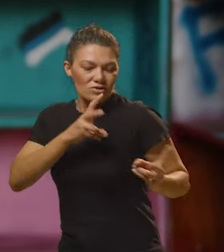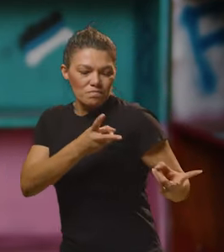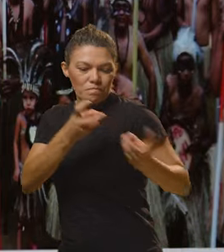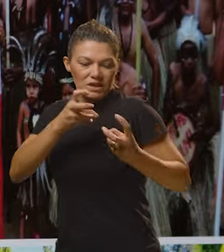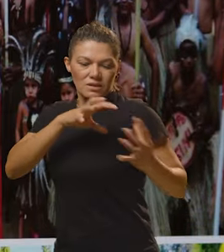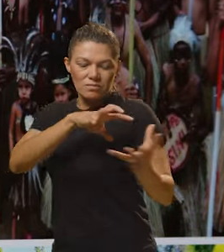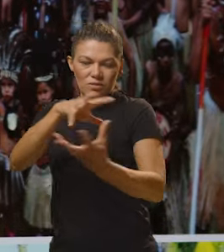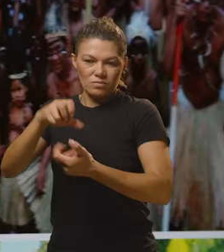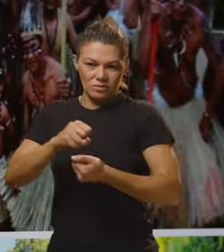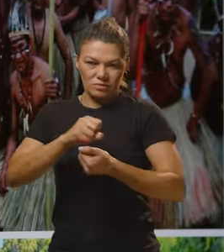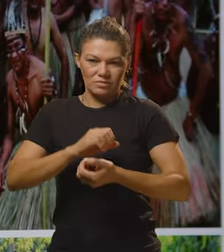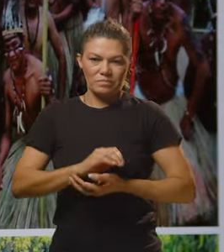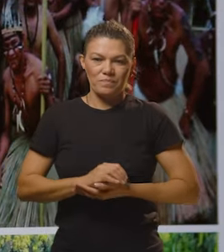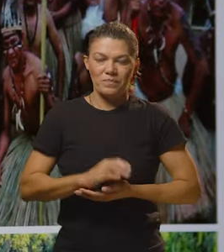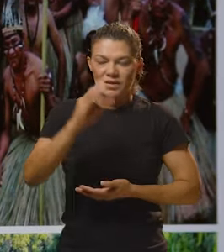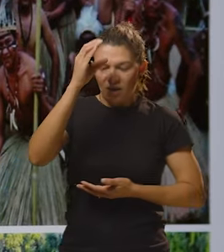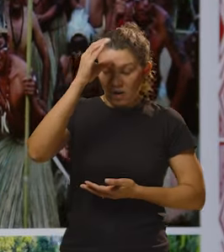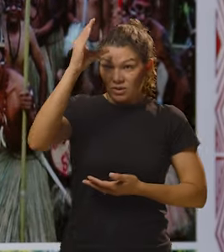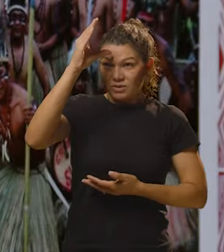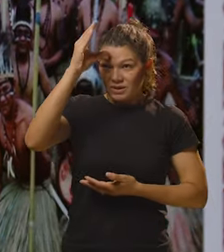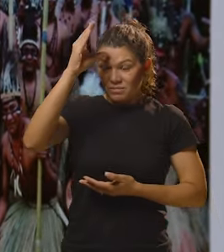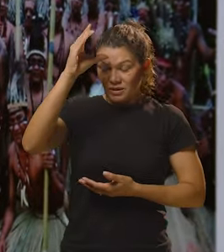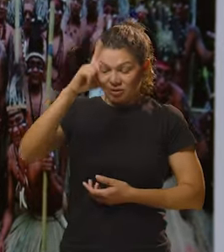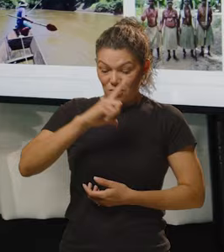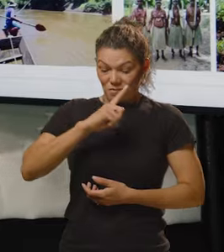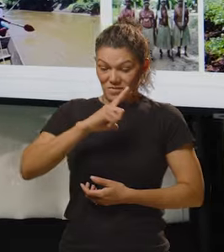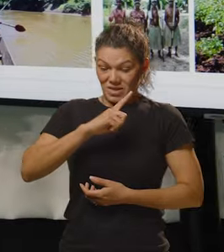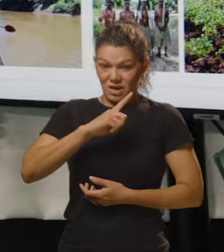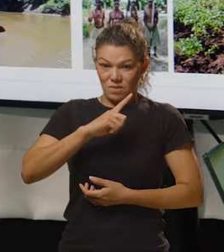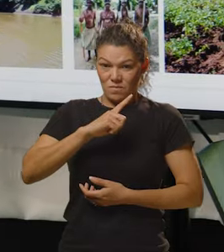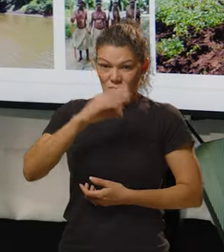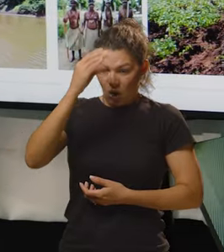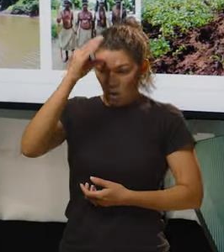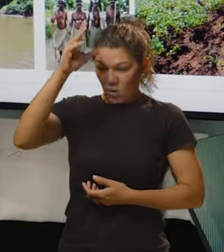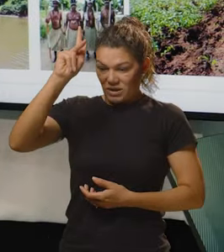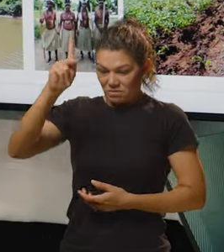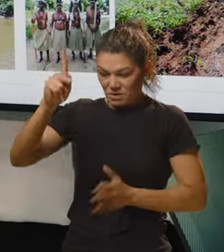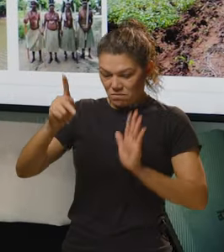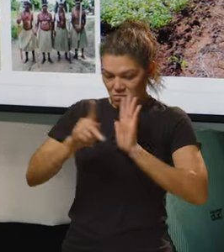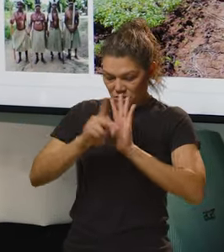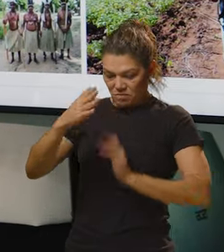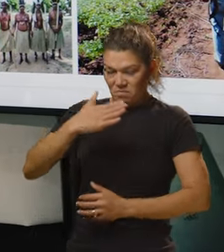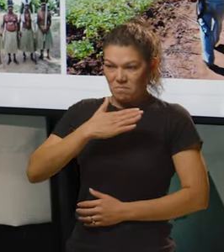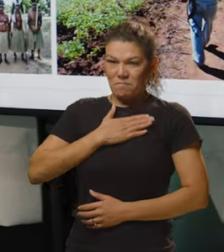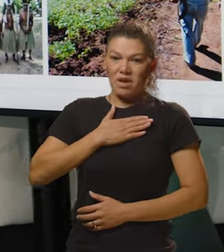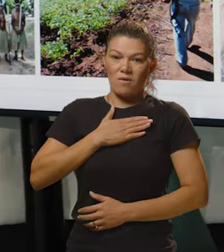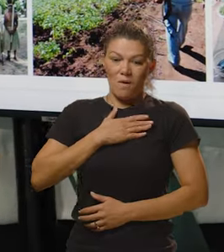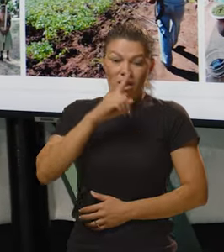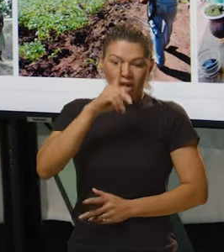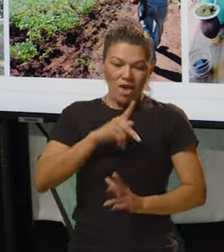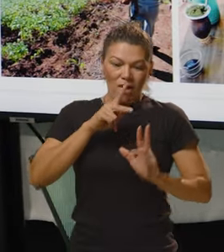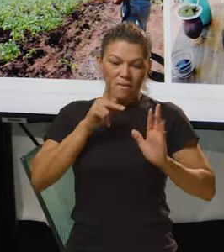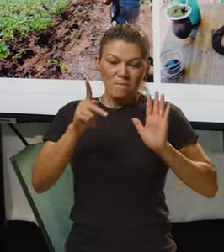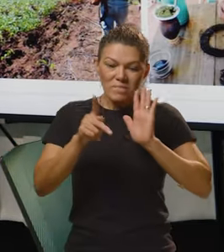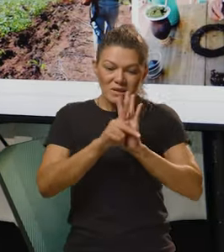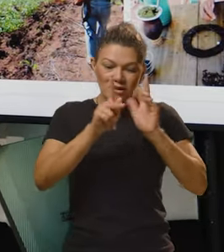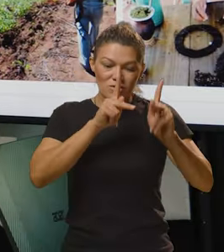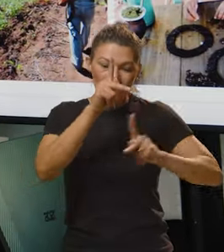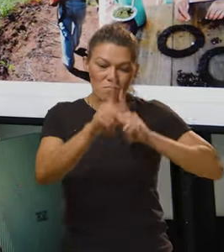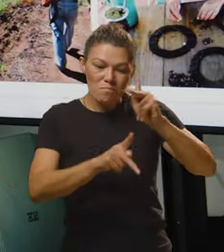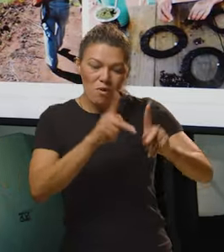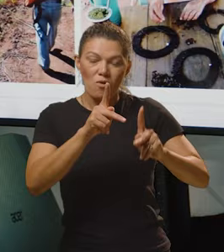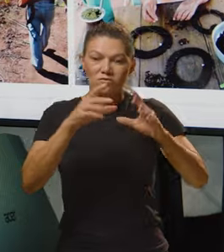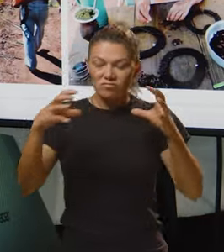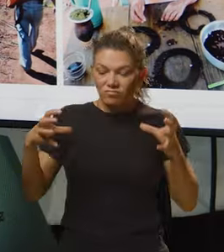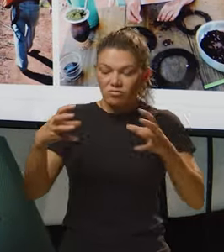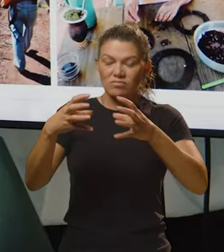enxergar o mundo. Esse conhecimento que eu trago não é um conhecimento meu, é um conhecimento de um povo, é